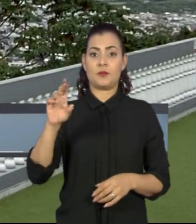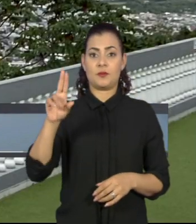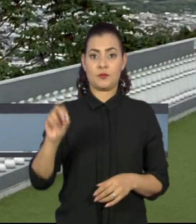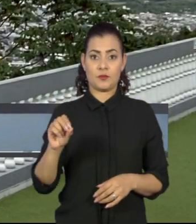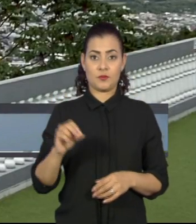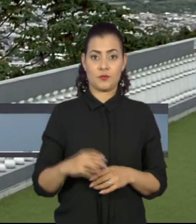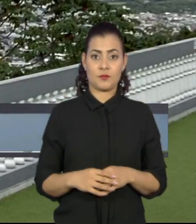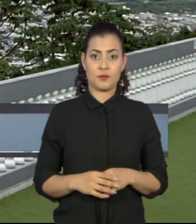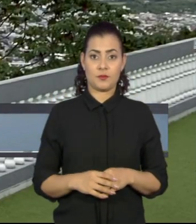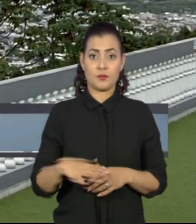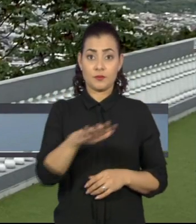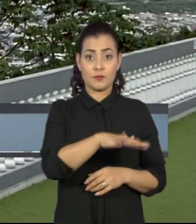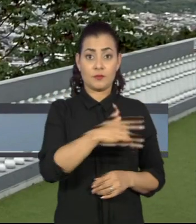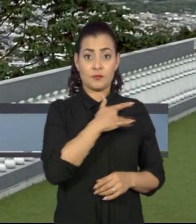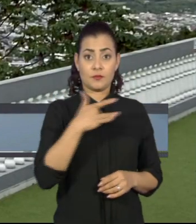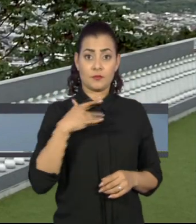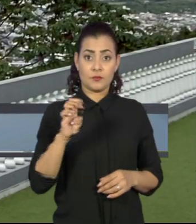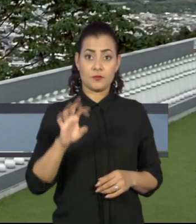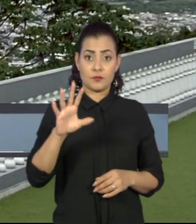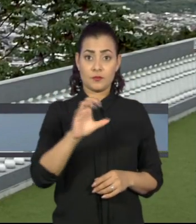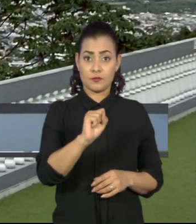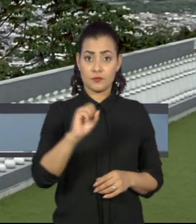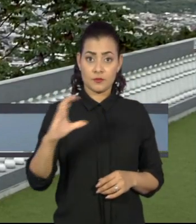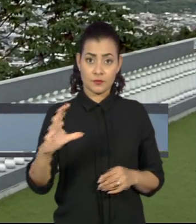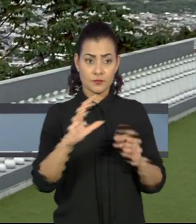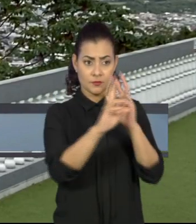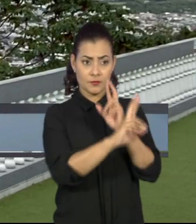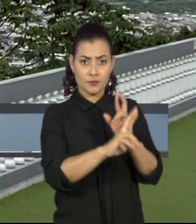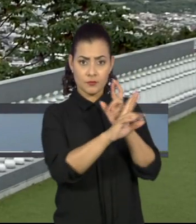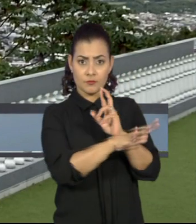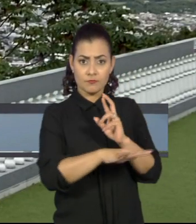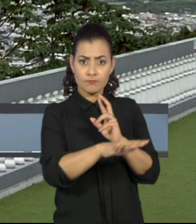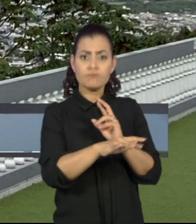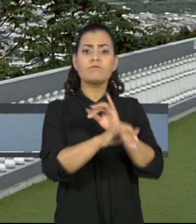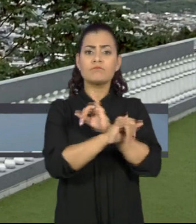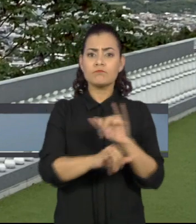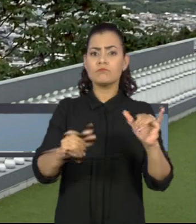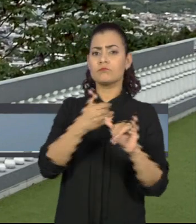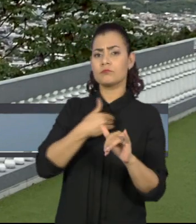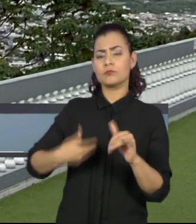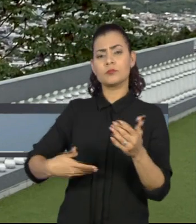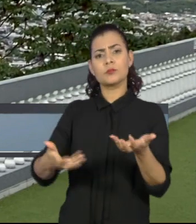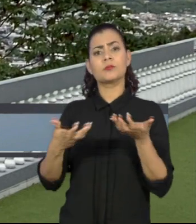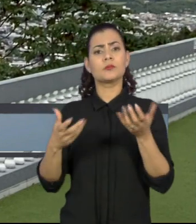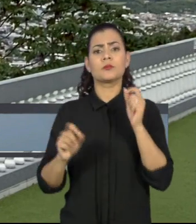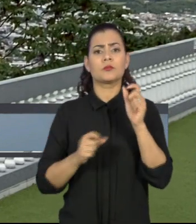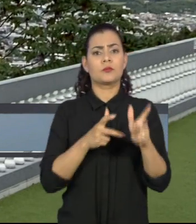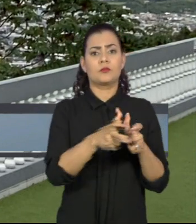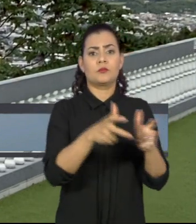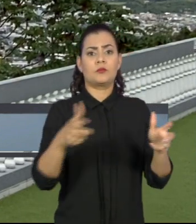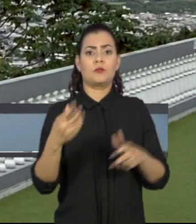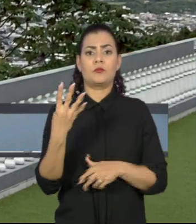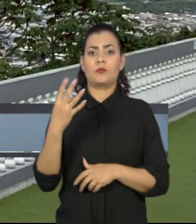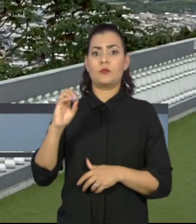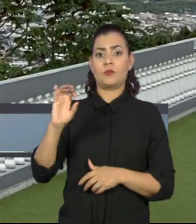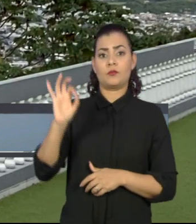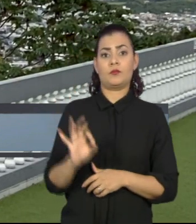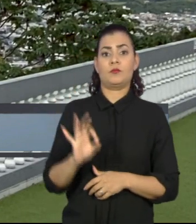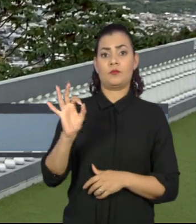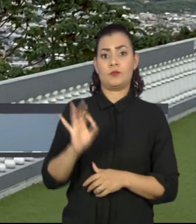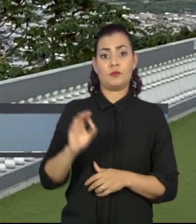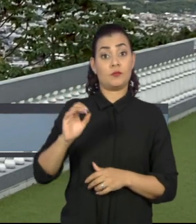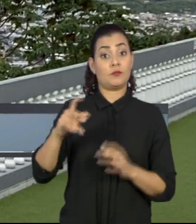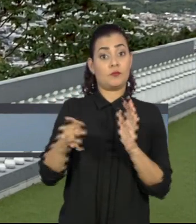A vigilância em saúde do estado de Santa Catarina disse que o governo estadual pretende imunizar cerca de 40% dos